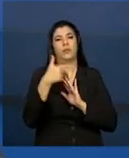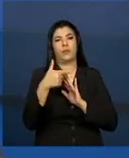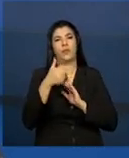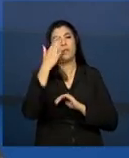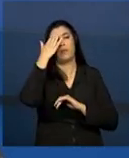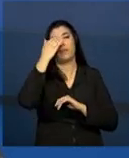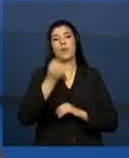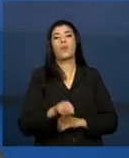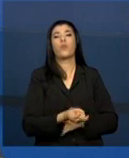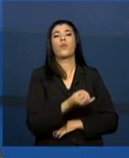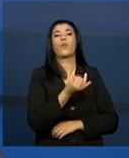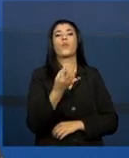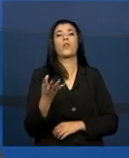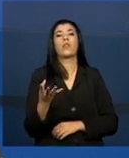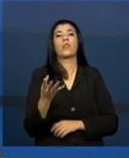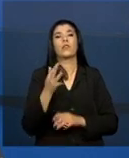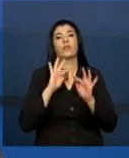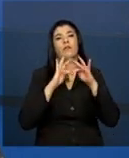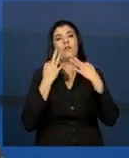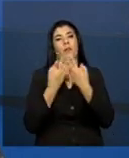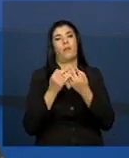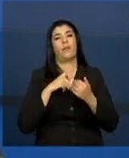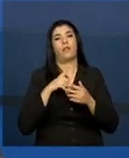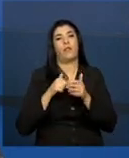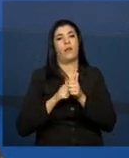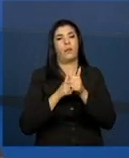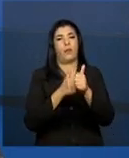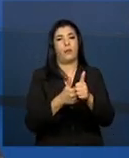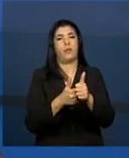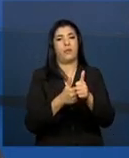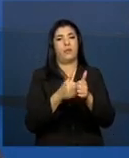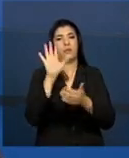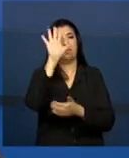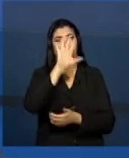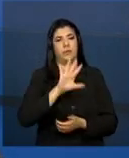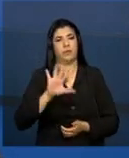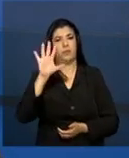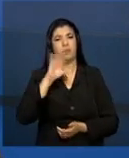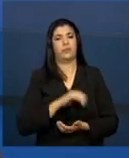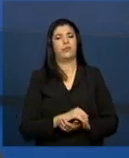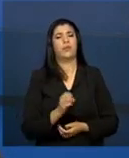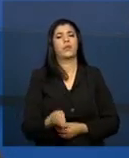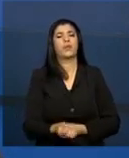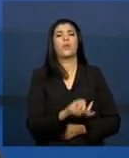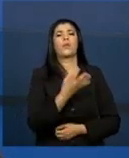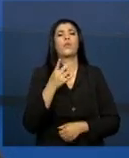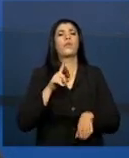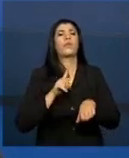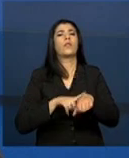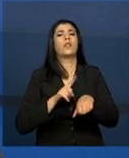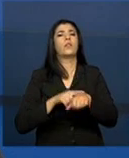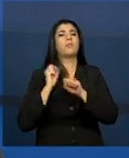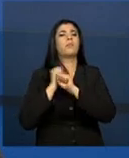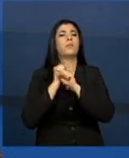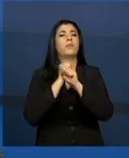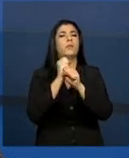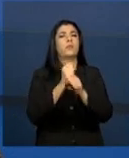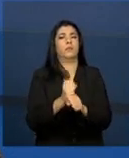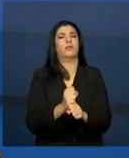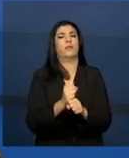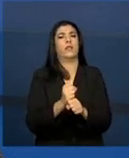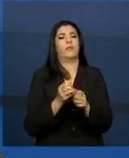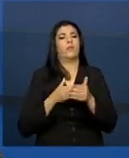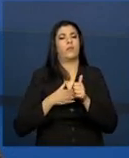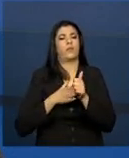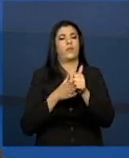sendo acompanhadas por cada unidade. Durante quanto tempo cada uma dessas famílias está sendo